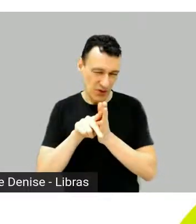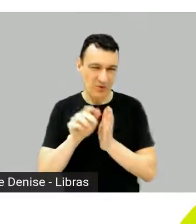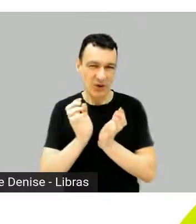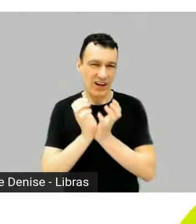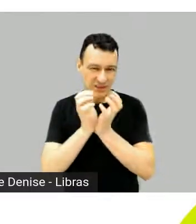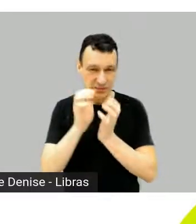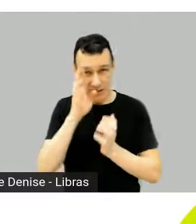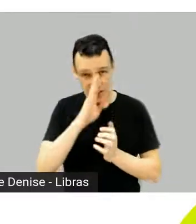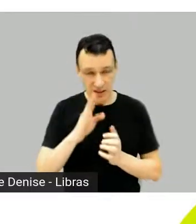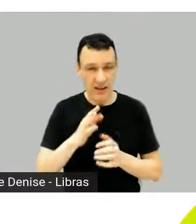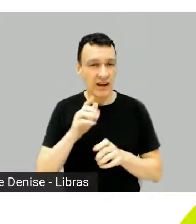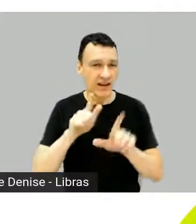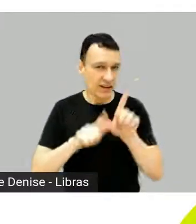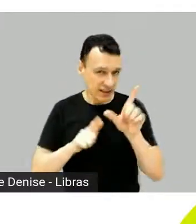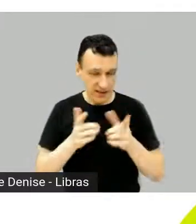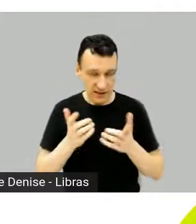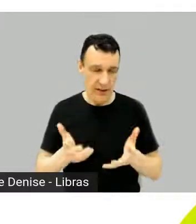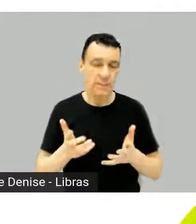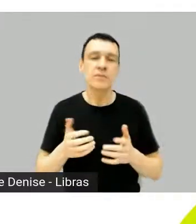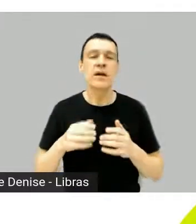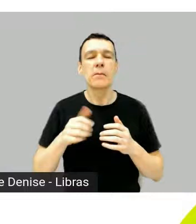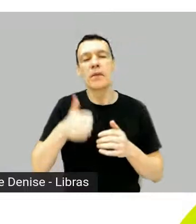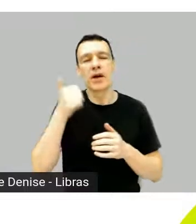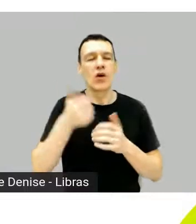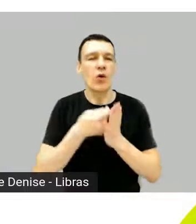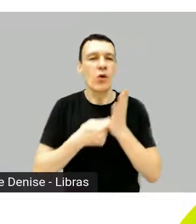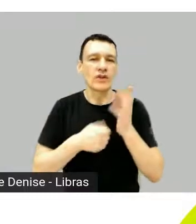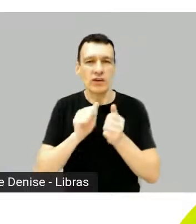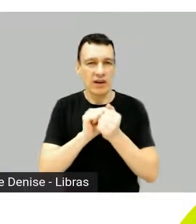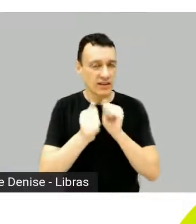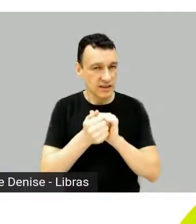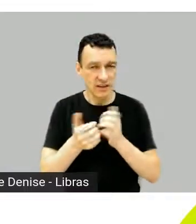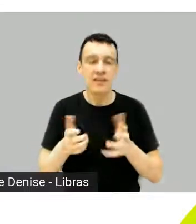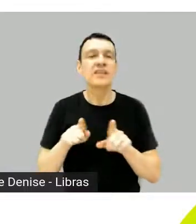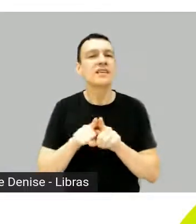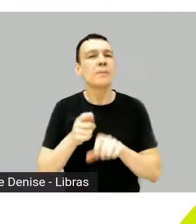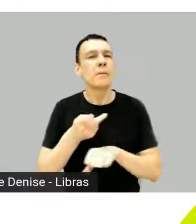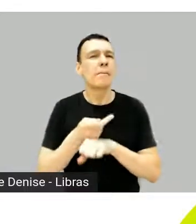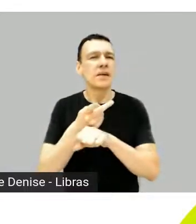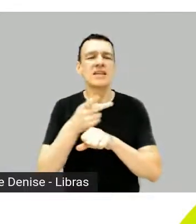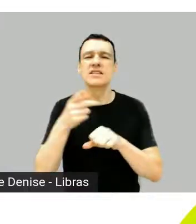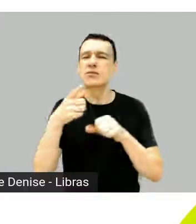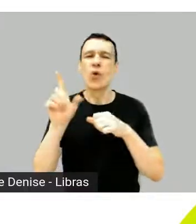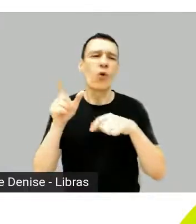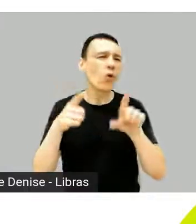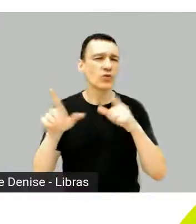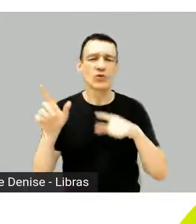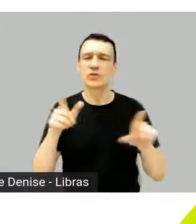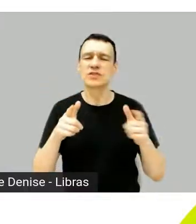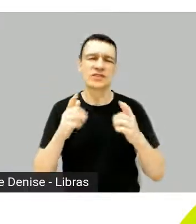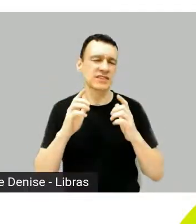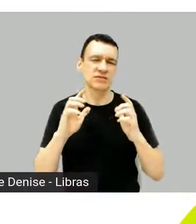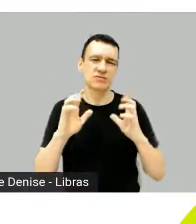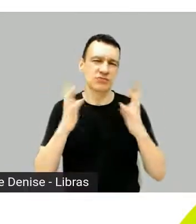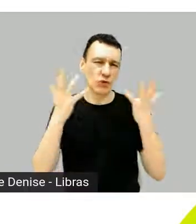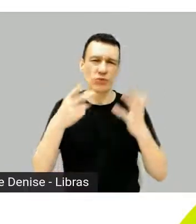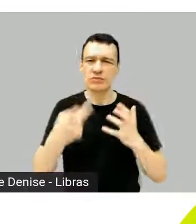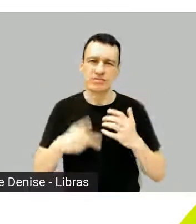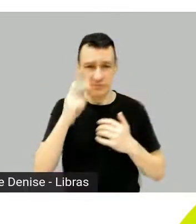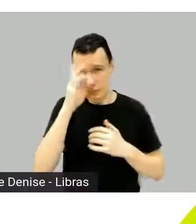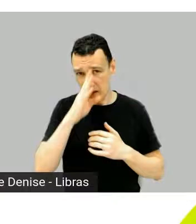Brasil de Melhor Roteiro Adaptado e de premiações e nominações em outros eventos brasileiros e internacionais,